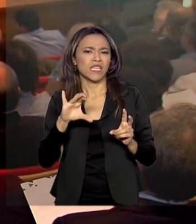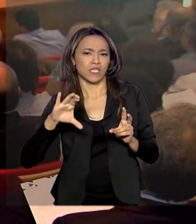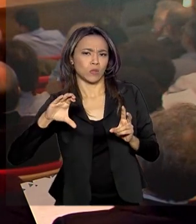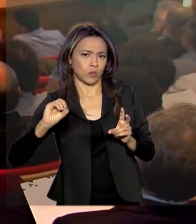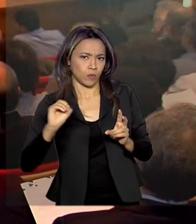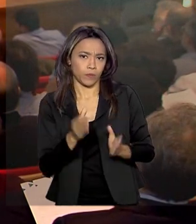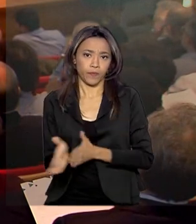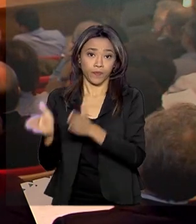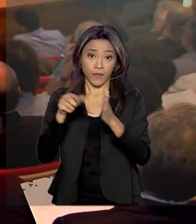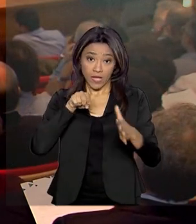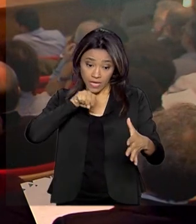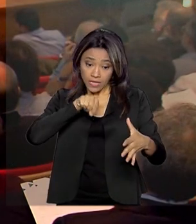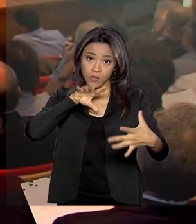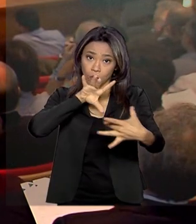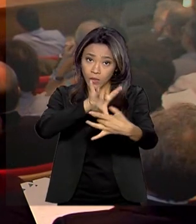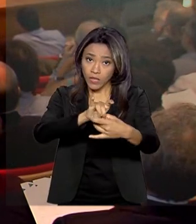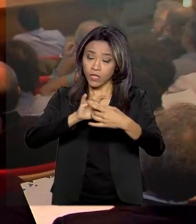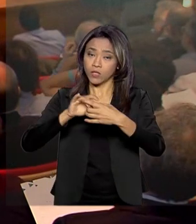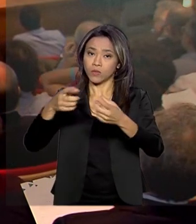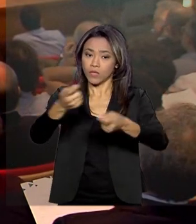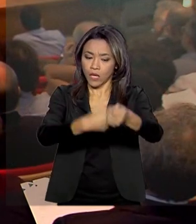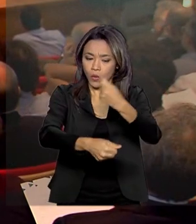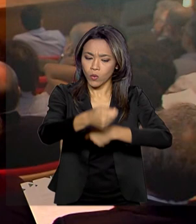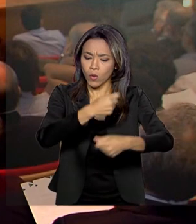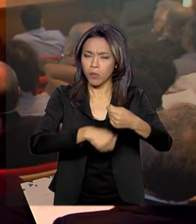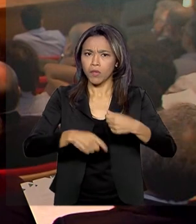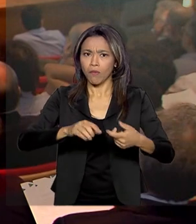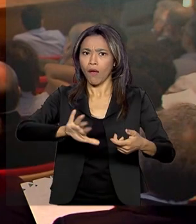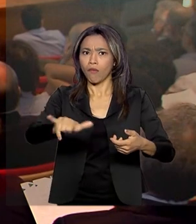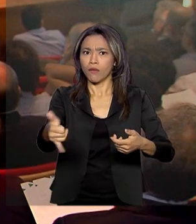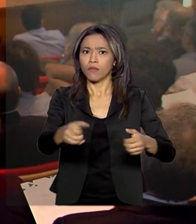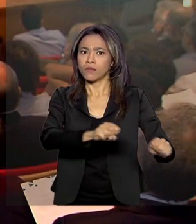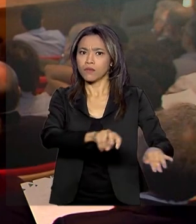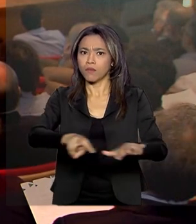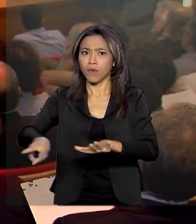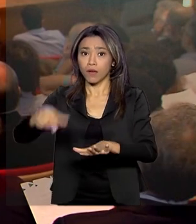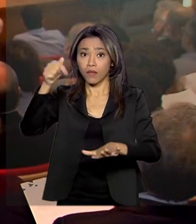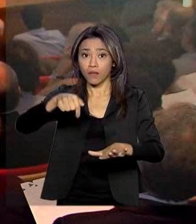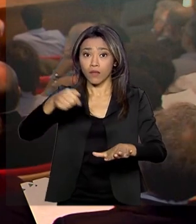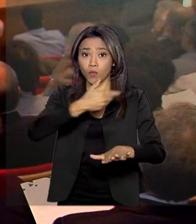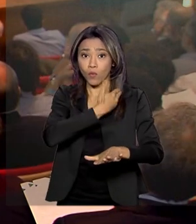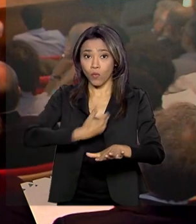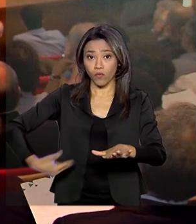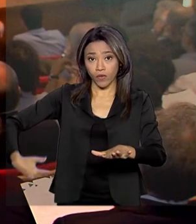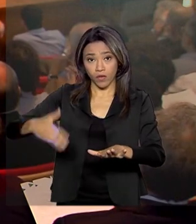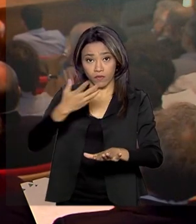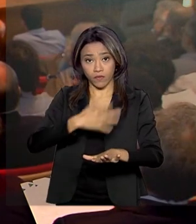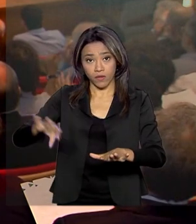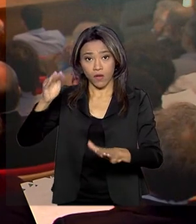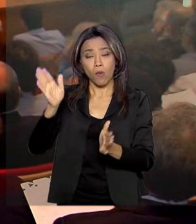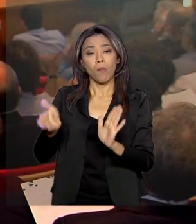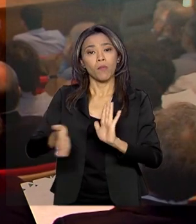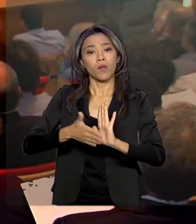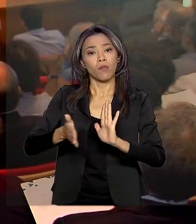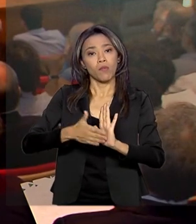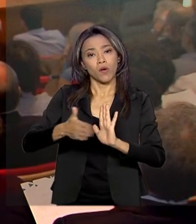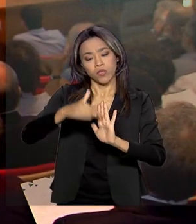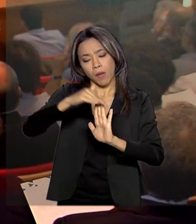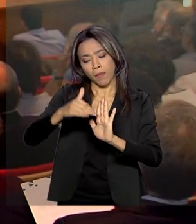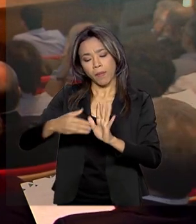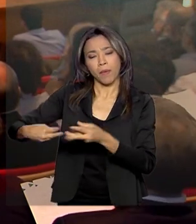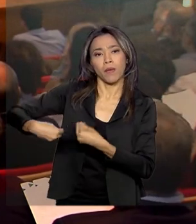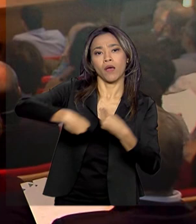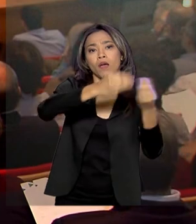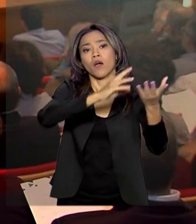cenário econômico acontece justamente na semana em que o governo enviou para o Congresso um pacote com medidas para ajustar as contas